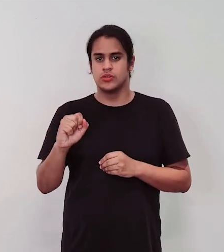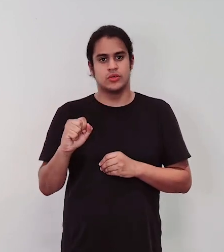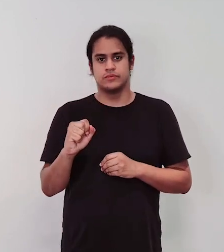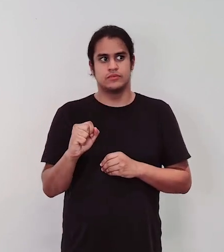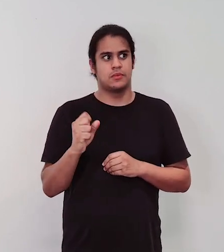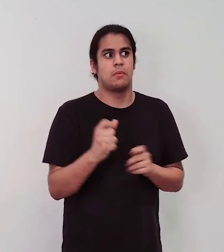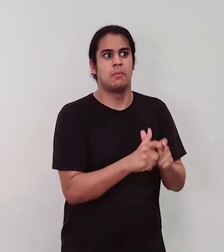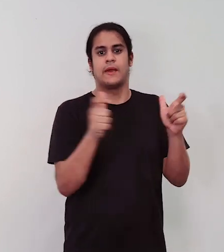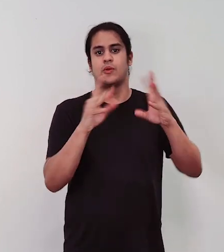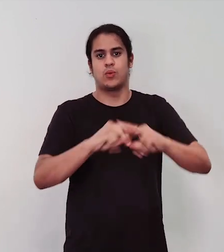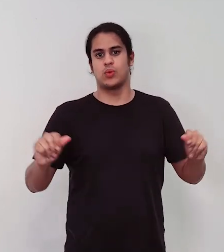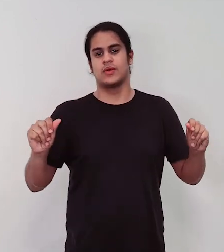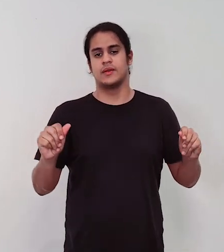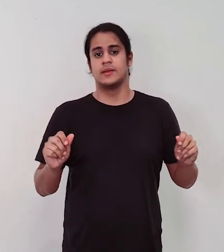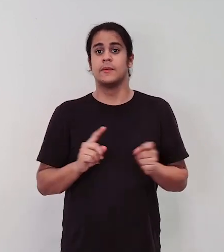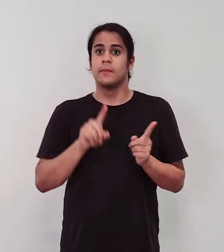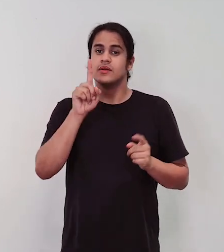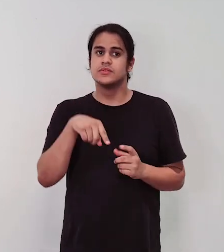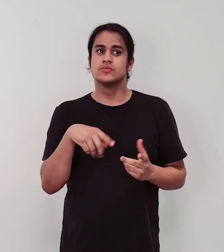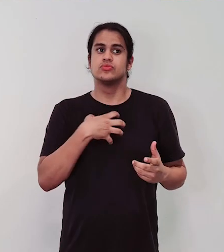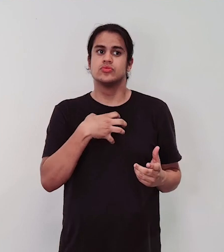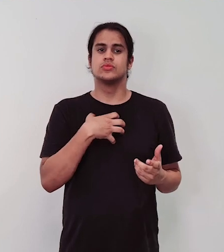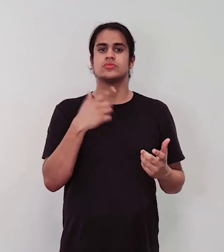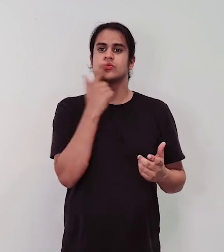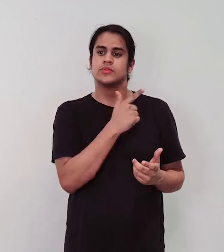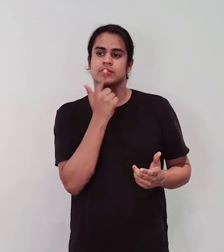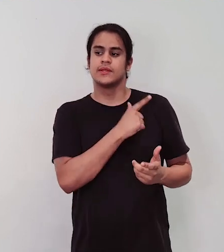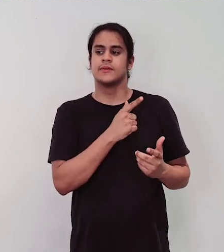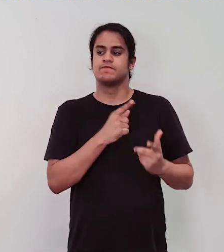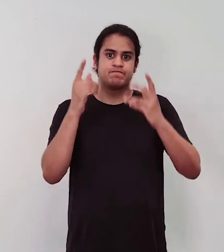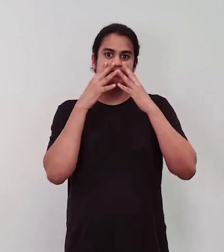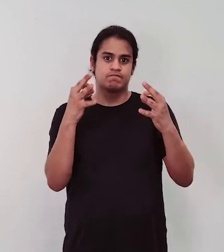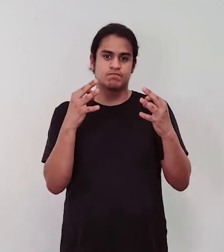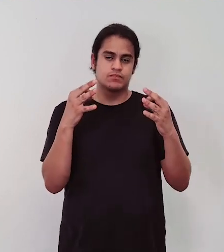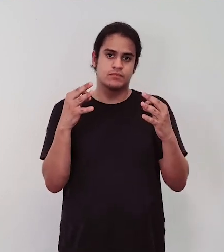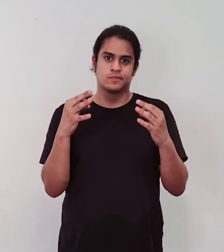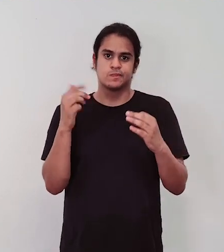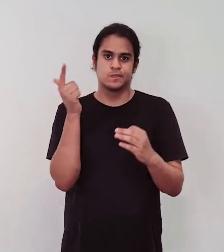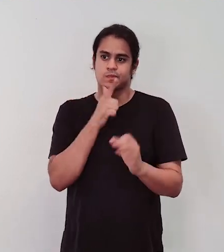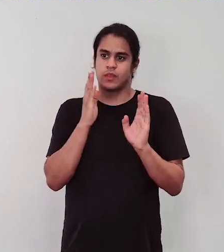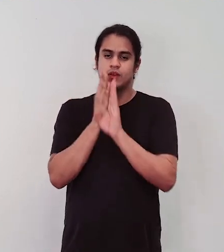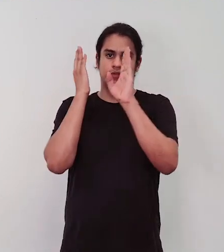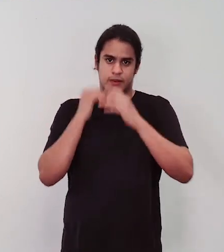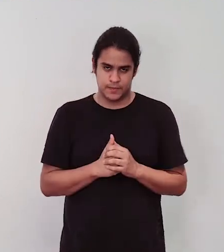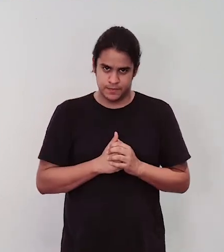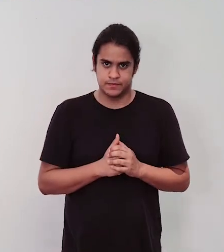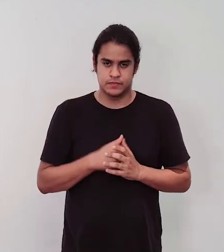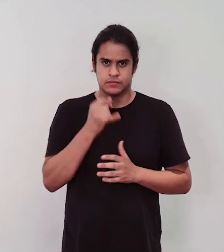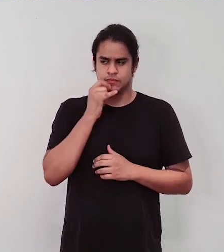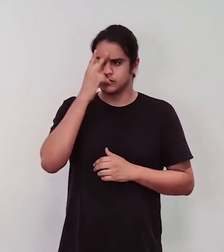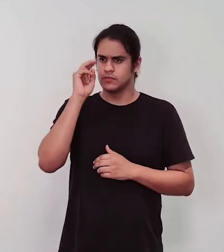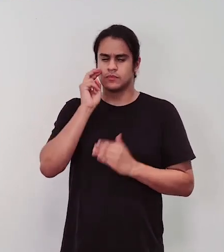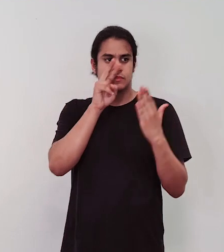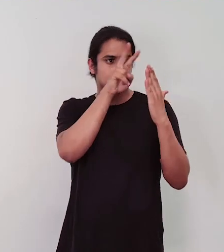tudo, mas é uma forma de disparar alguma atenção e identificação, assim, quando eu vejo, penso, outra pessoa também